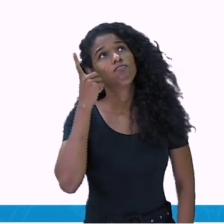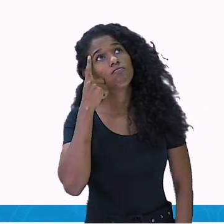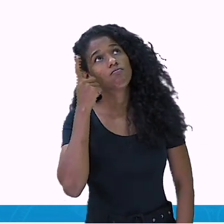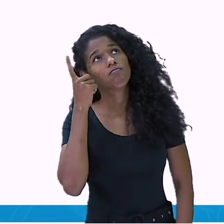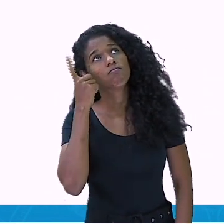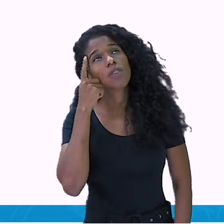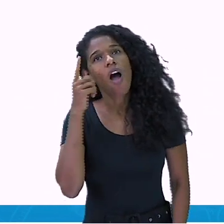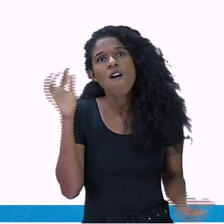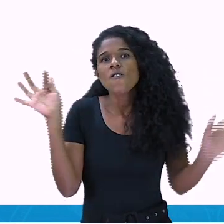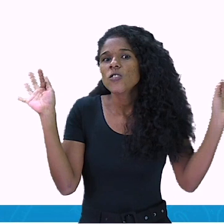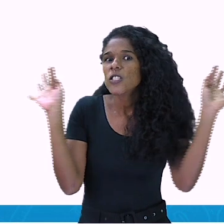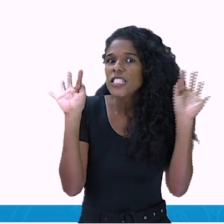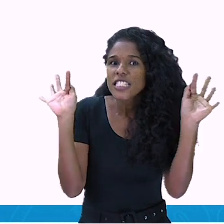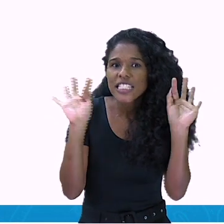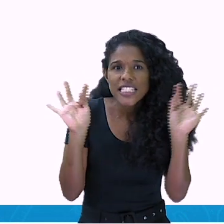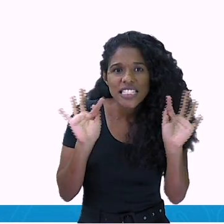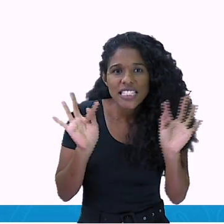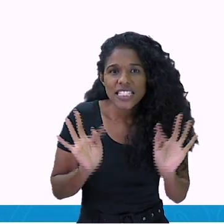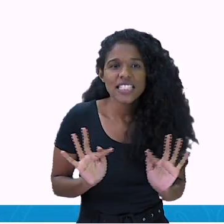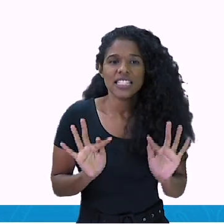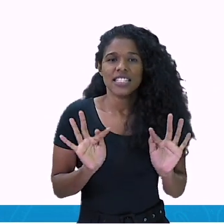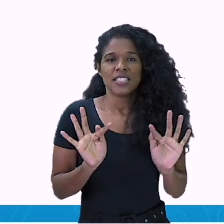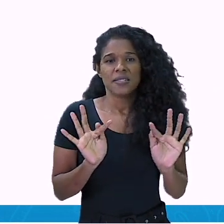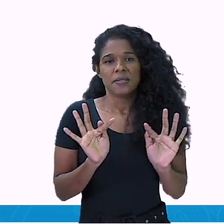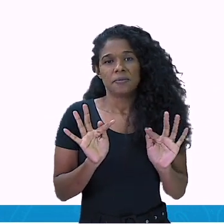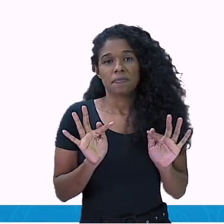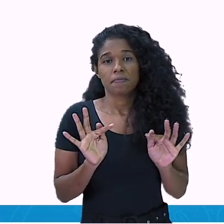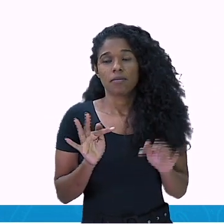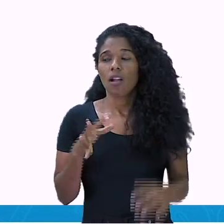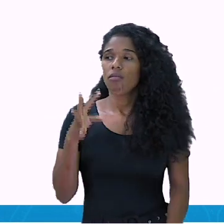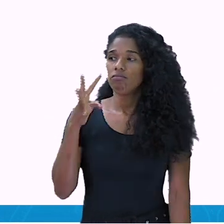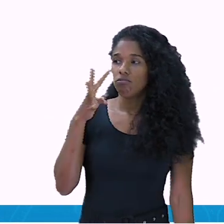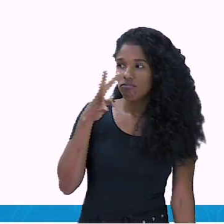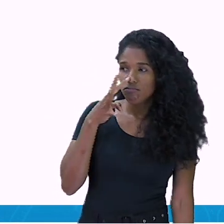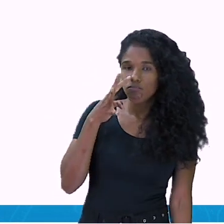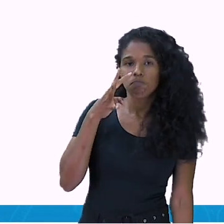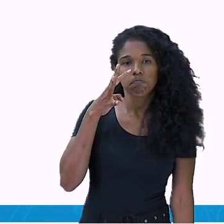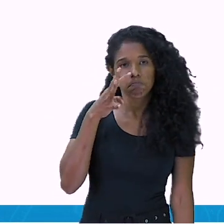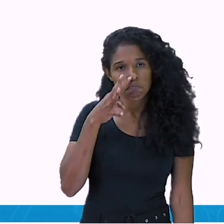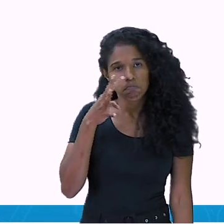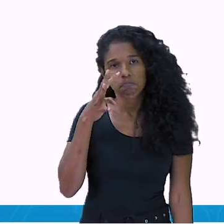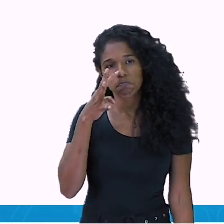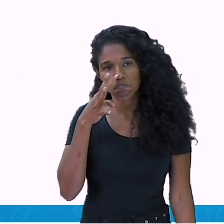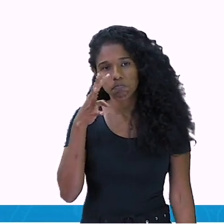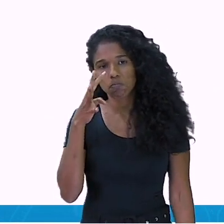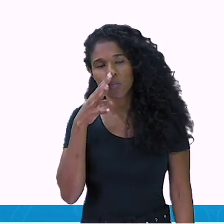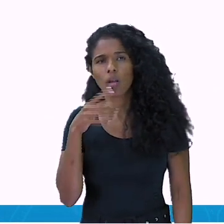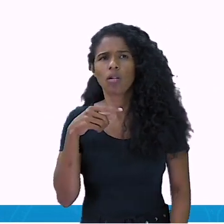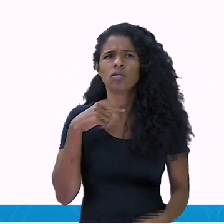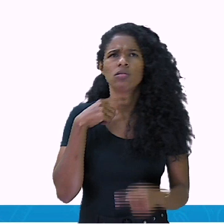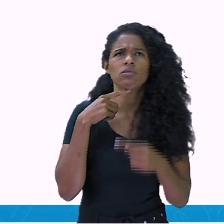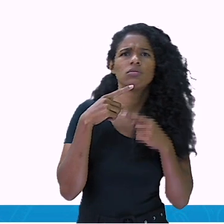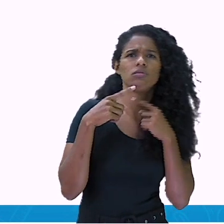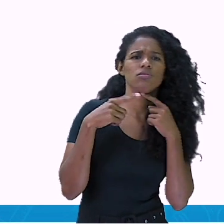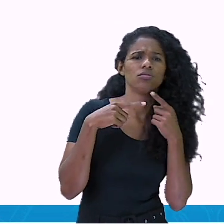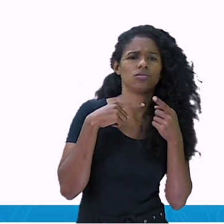alegria, admiração, dúvida,